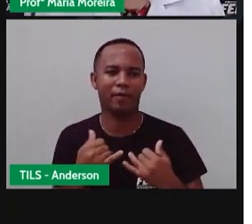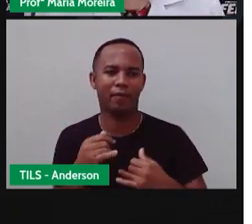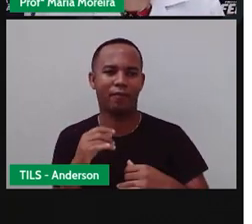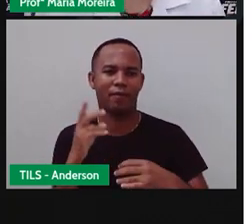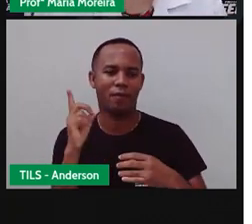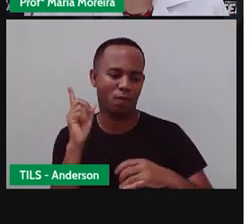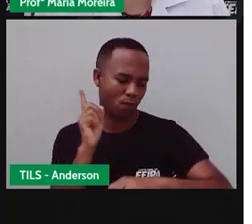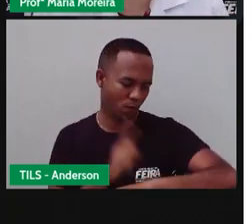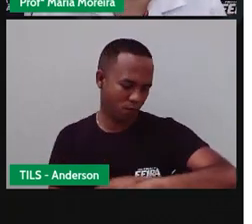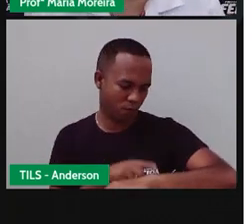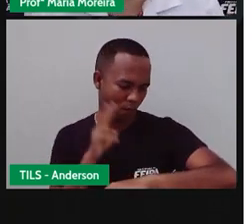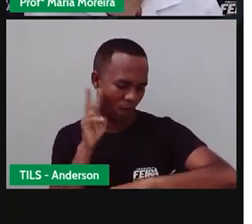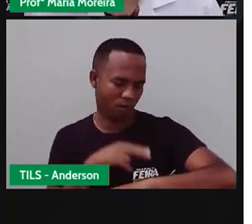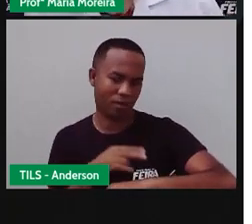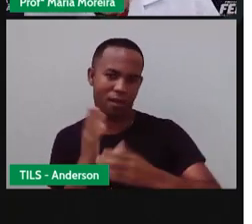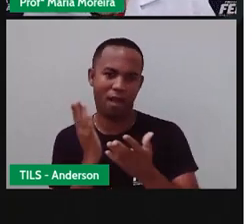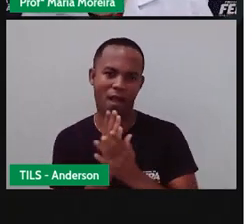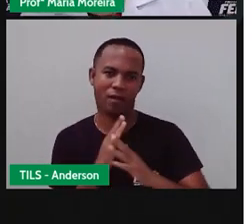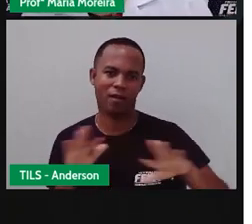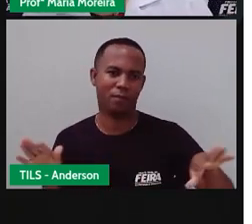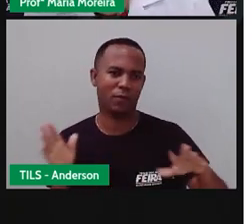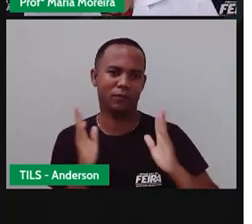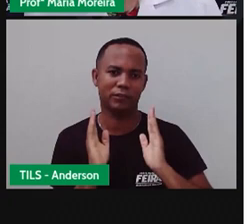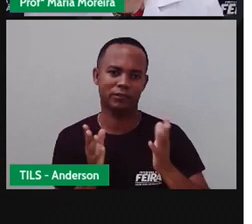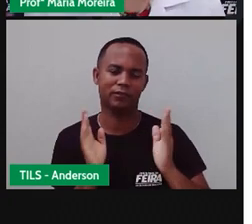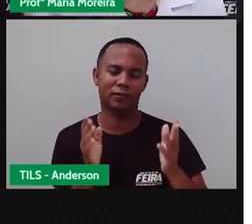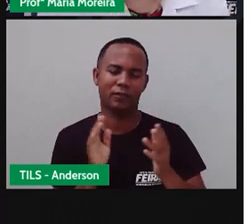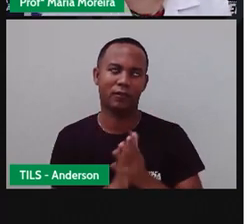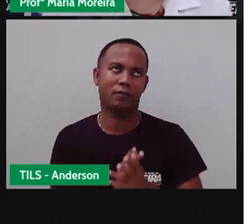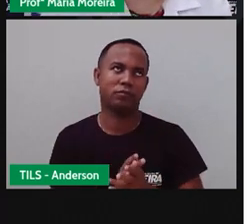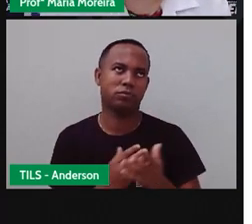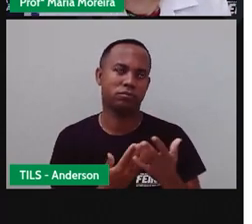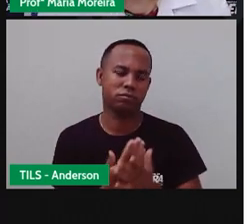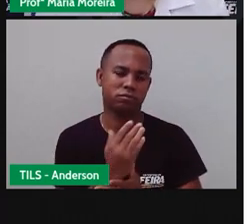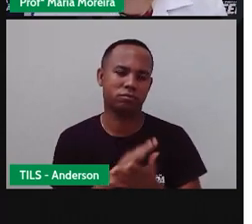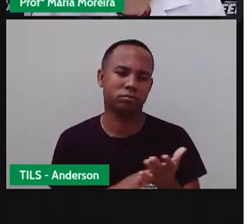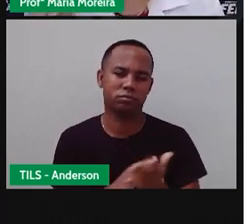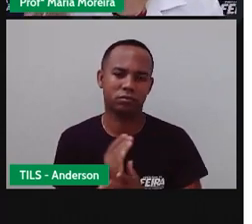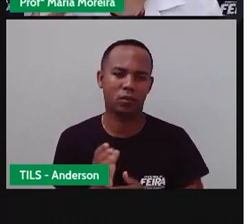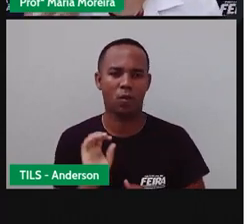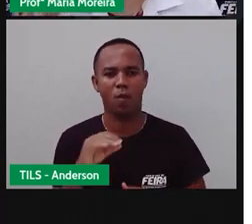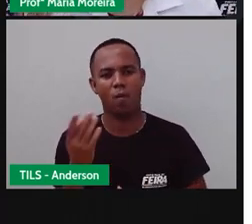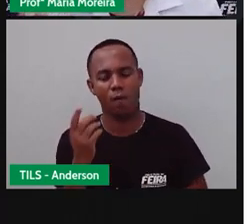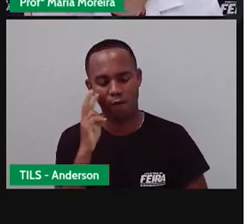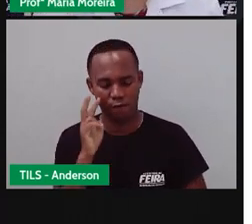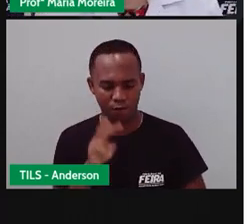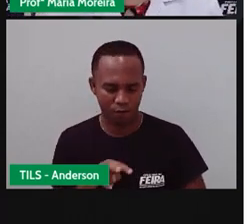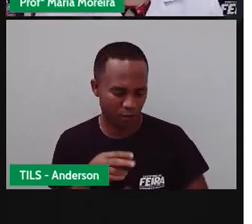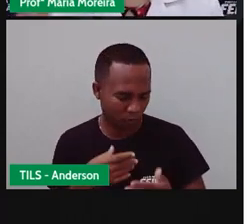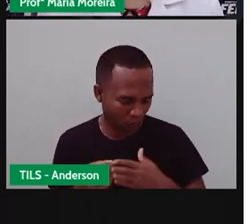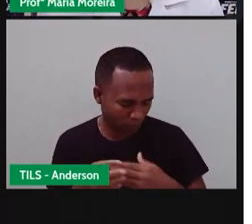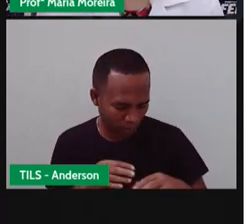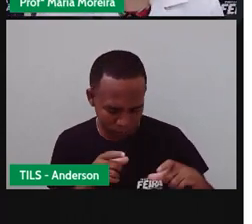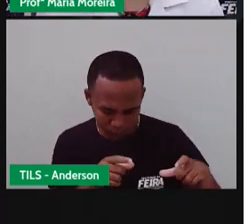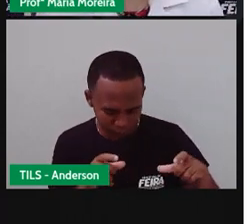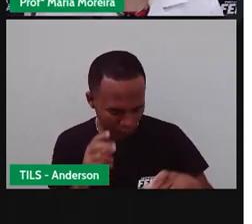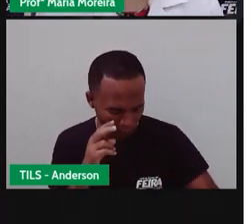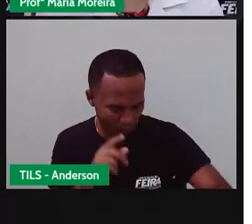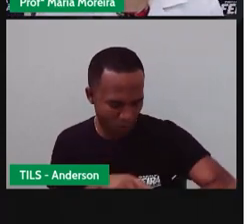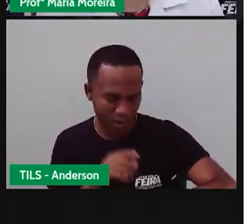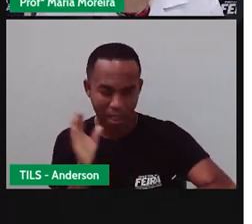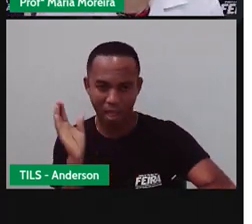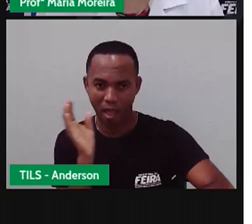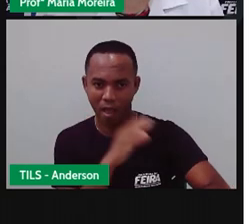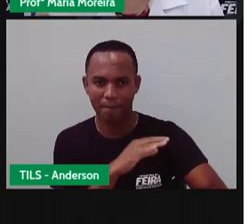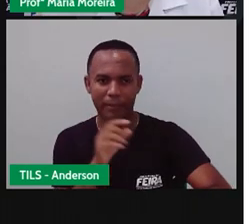a gente olha as horas, seja no relógio, pelo celular, no computador, ou qualquer outro meio que nos mostre o tempo o quê?